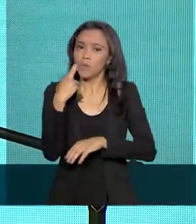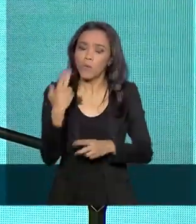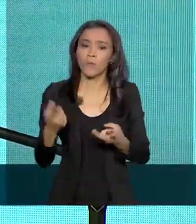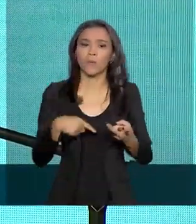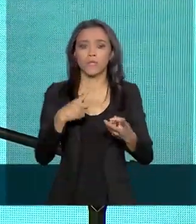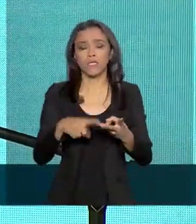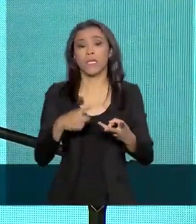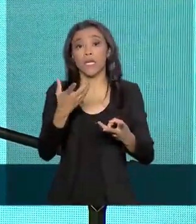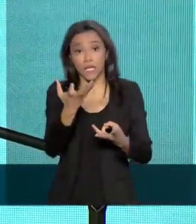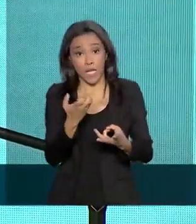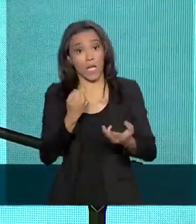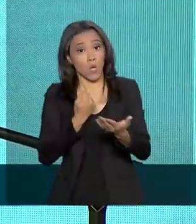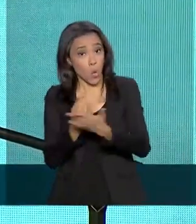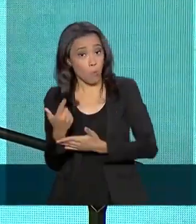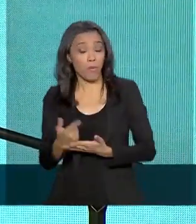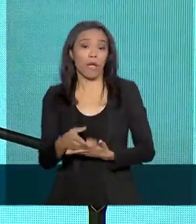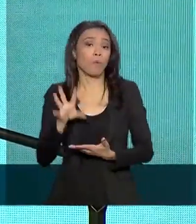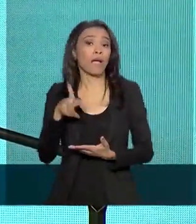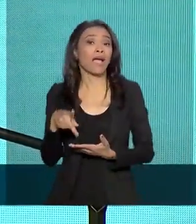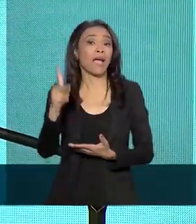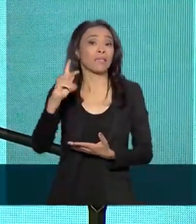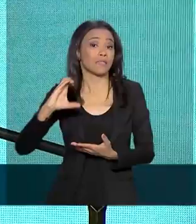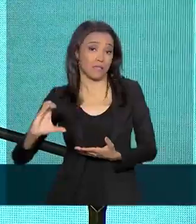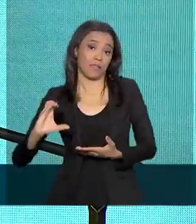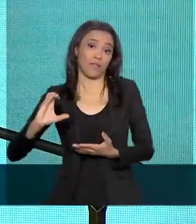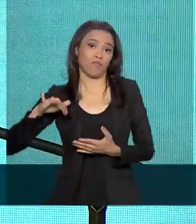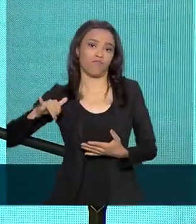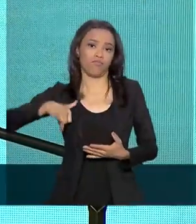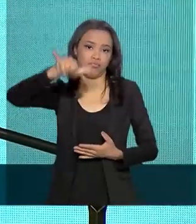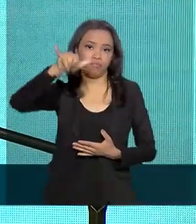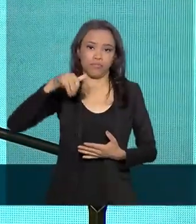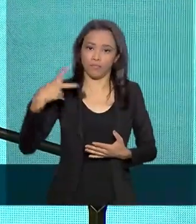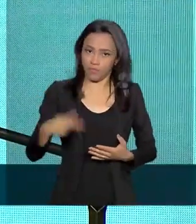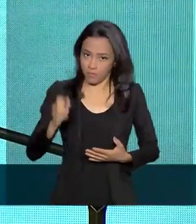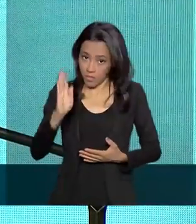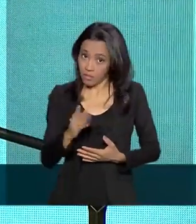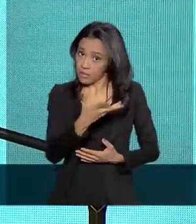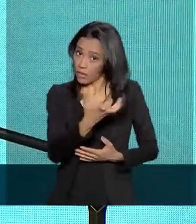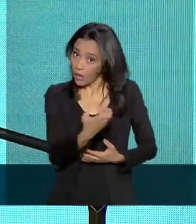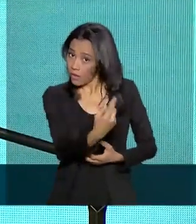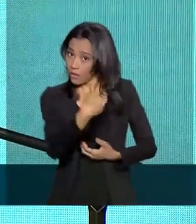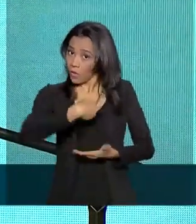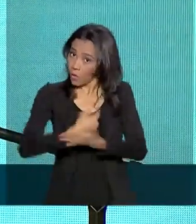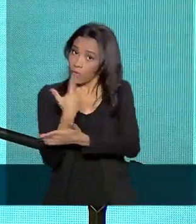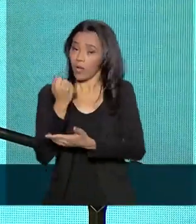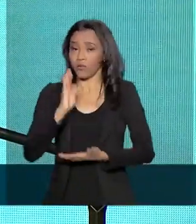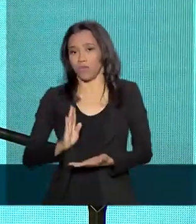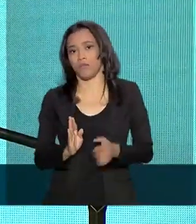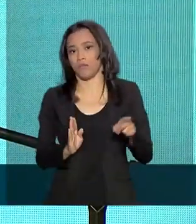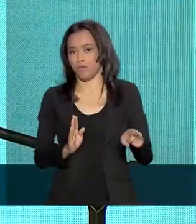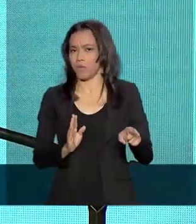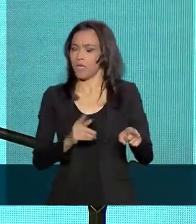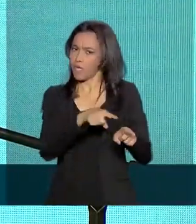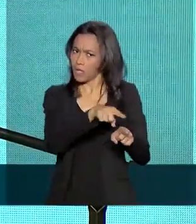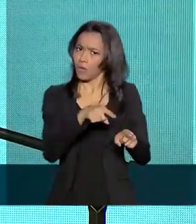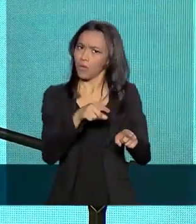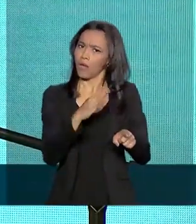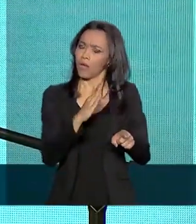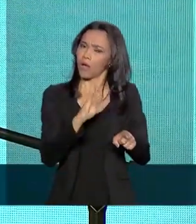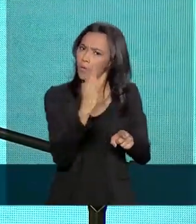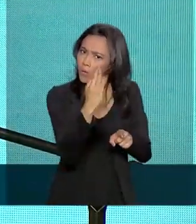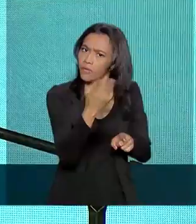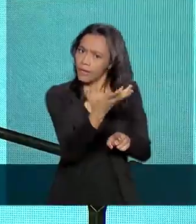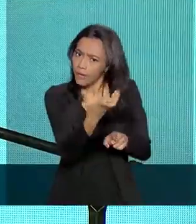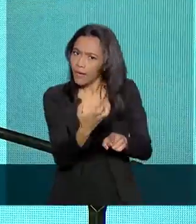comprar um KC 390 nosso, é apenas um, mas é bem-vindo. O Evo Morales deu sinalização há pouco que quer se aproximar do Brasil.